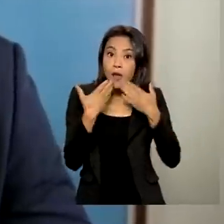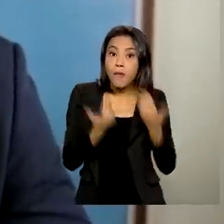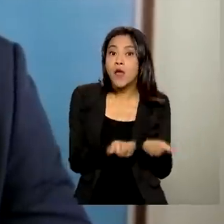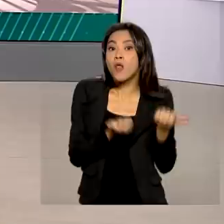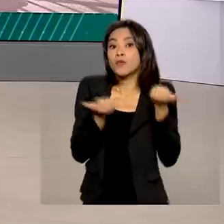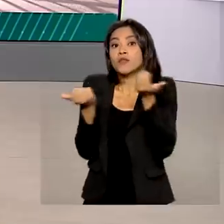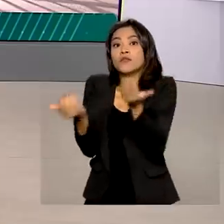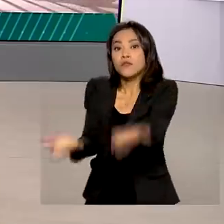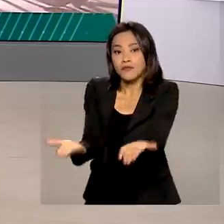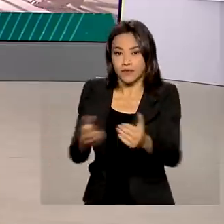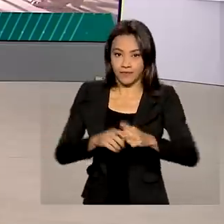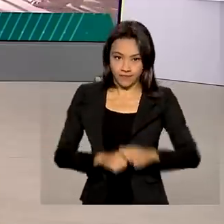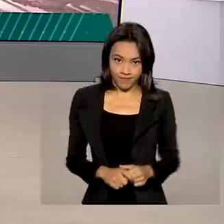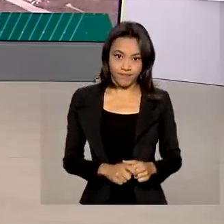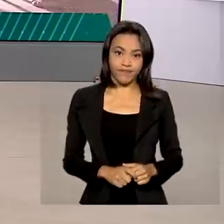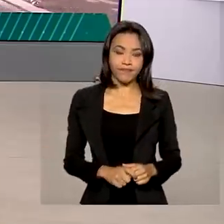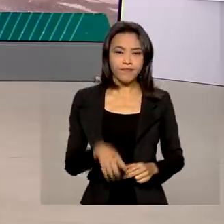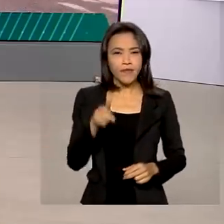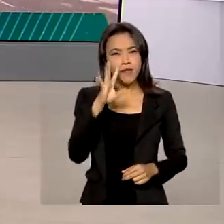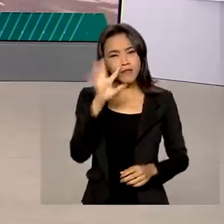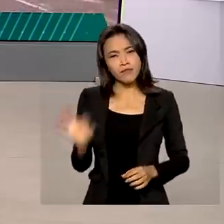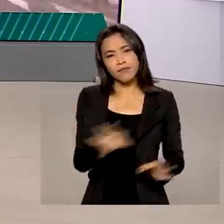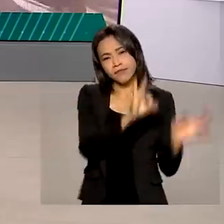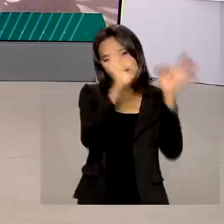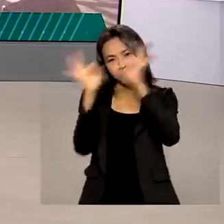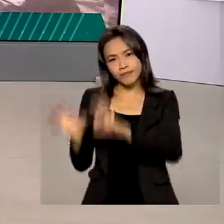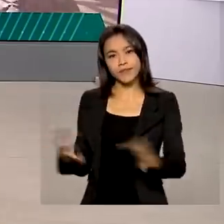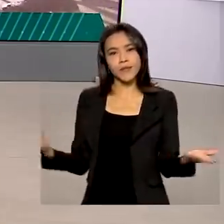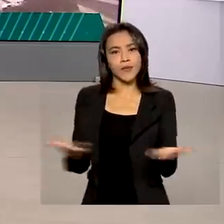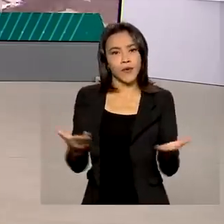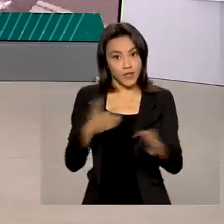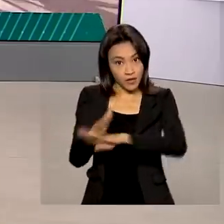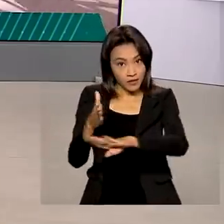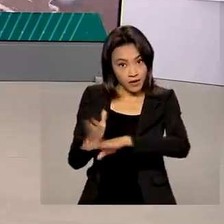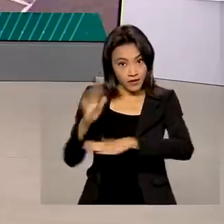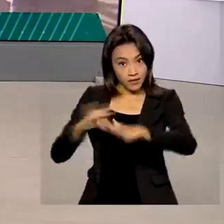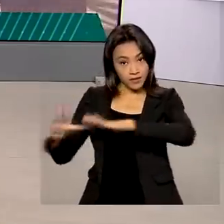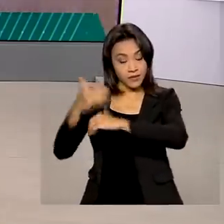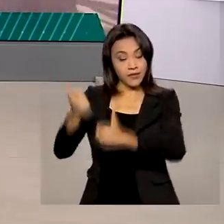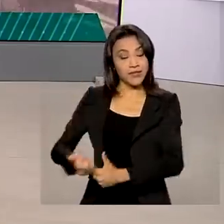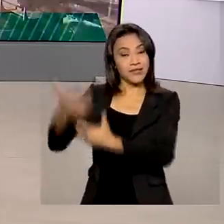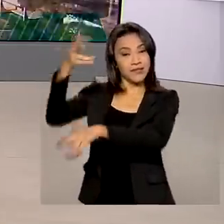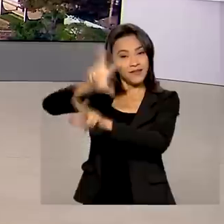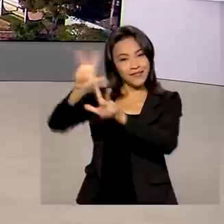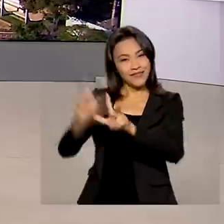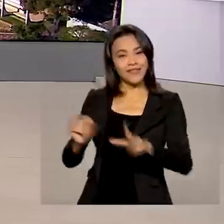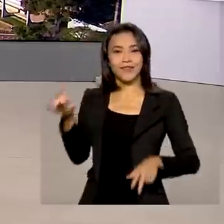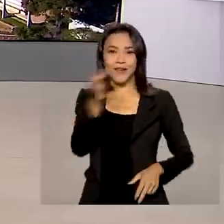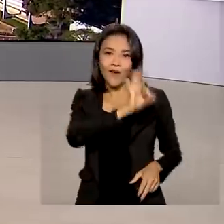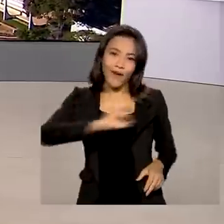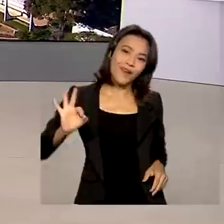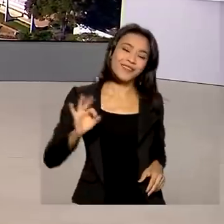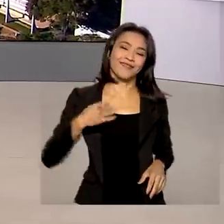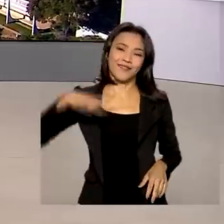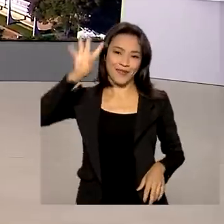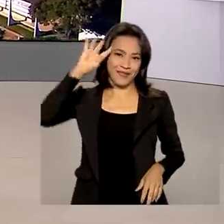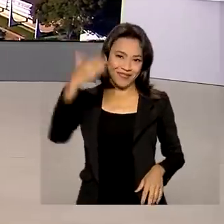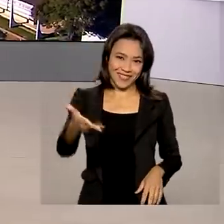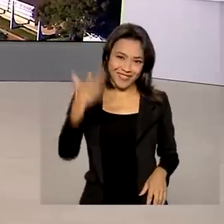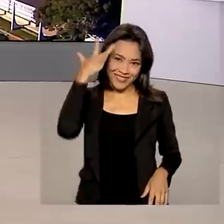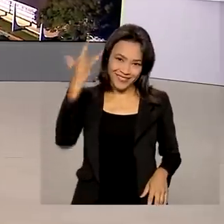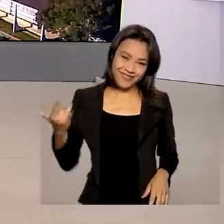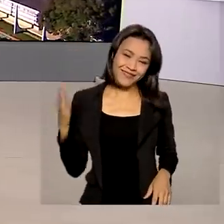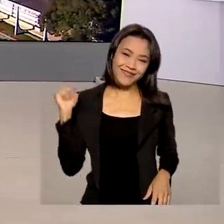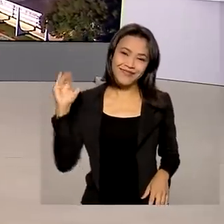nossa população. Para rever as reportagens de hoje, acesse as redes sociais da TV Brasil. Uma ótima quarta-feira para você. Até